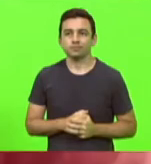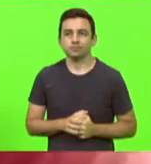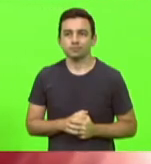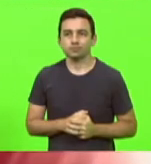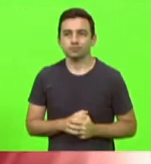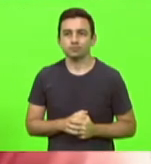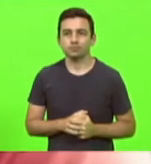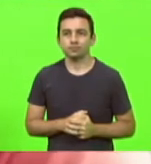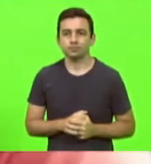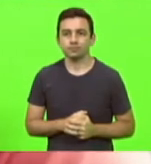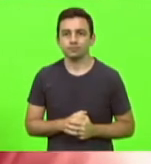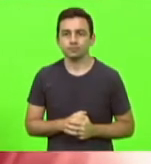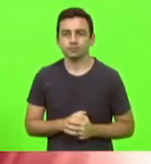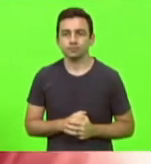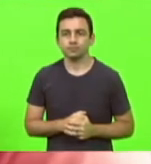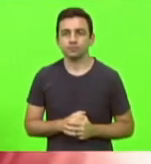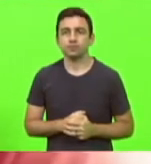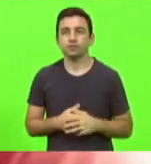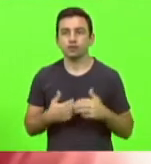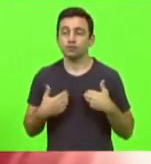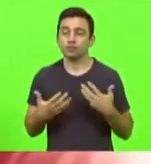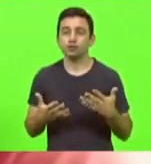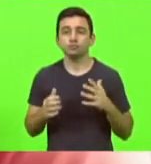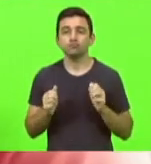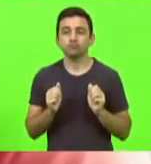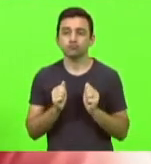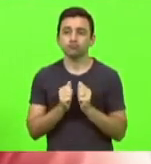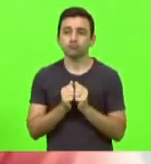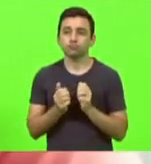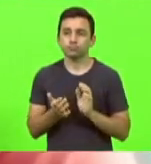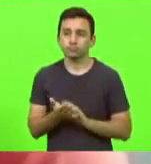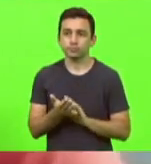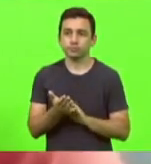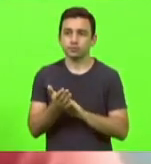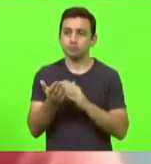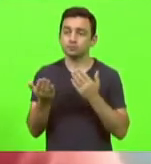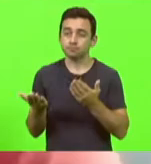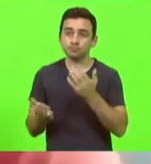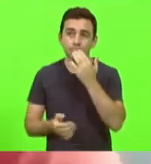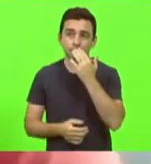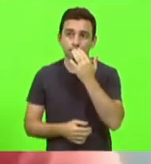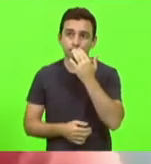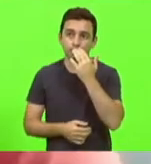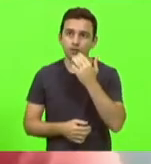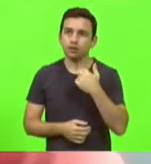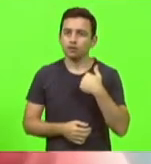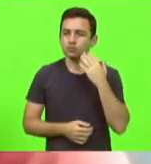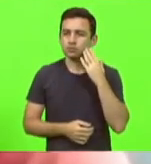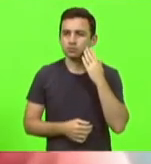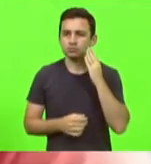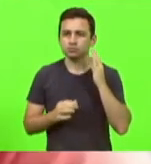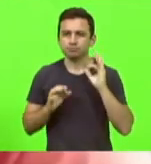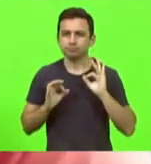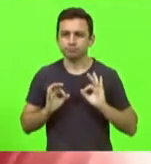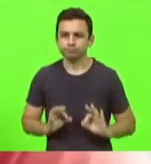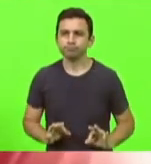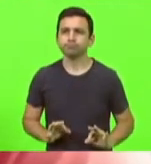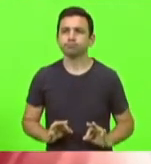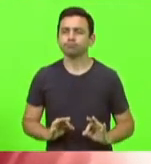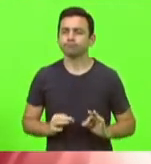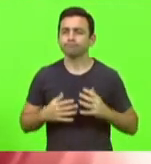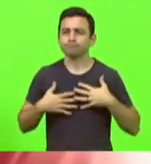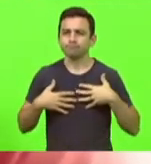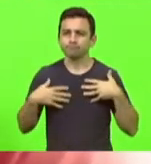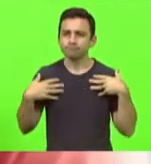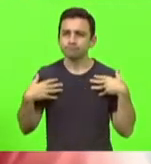Bom, eu gostaria de me juntar primeiramente. Parabéns, deputado Sopelsa, sinto da sua dignidade, da sua honradez e